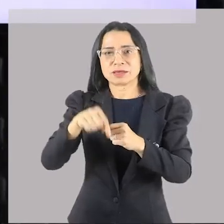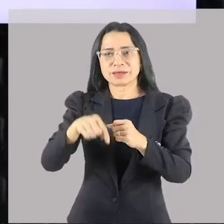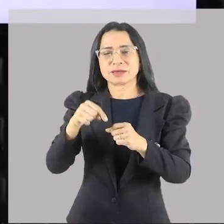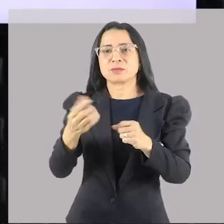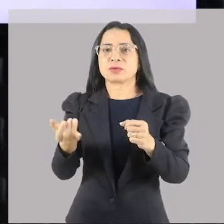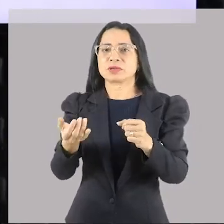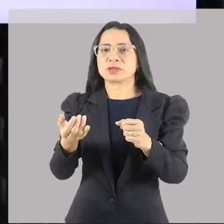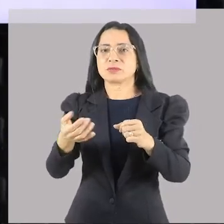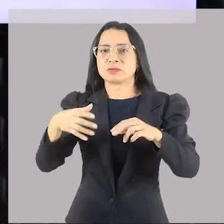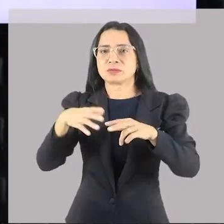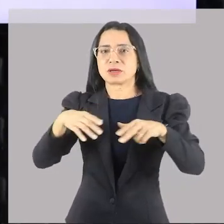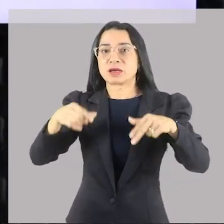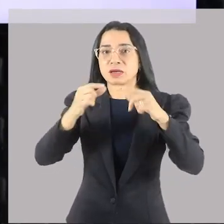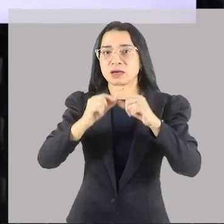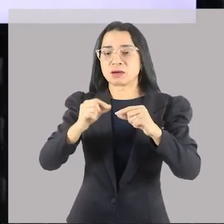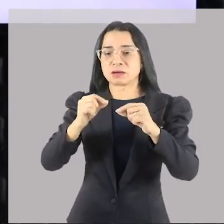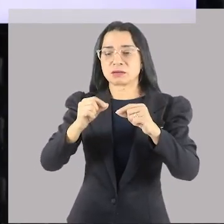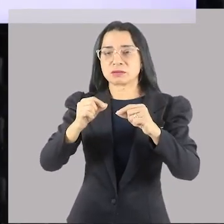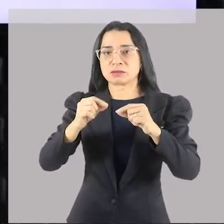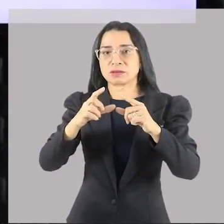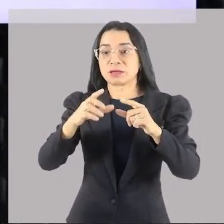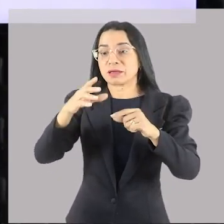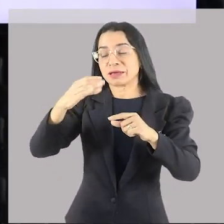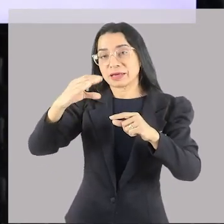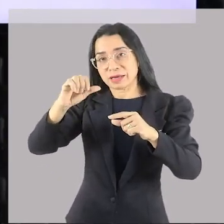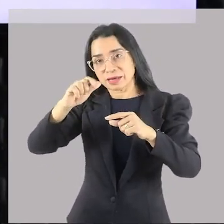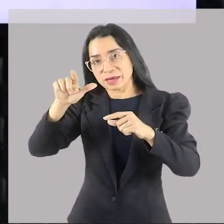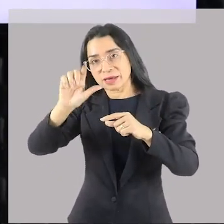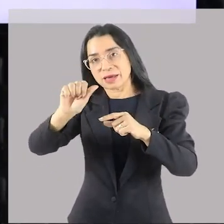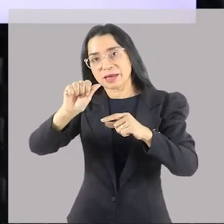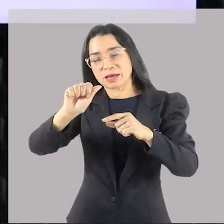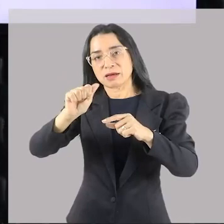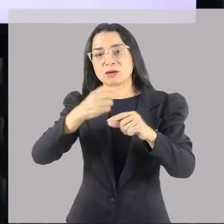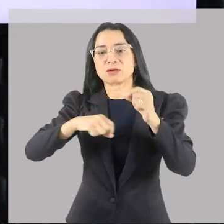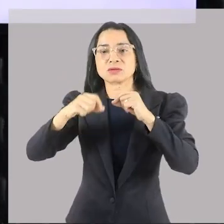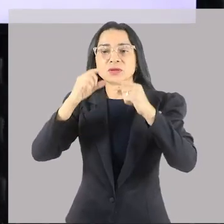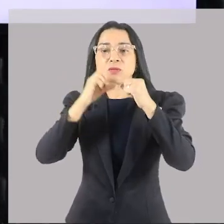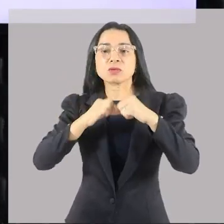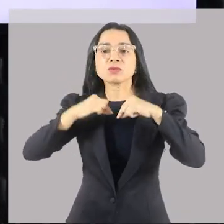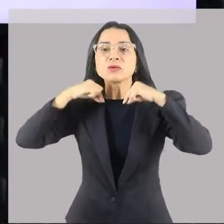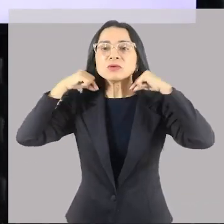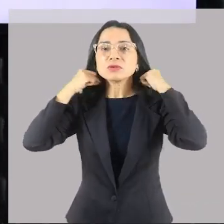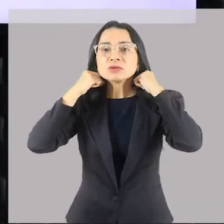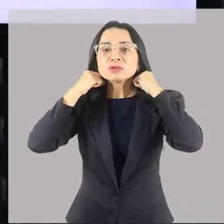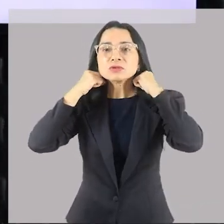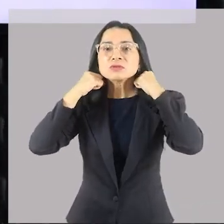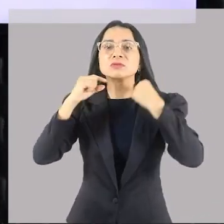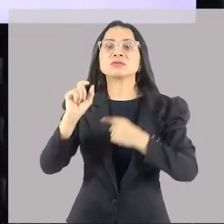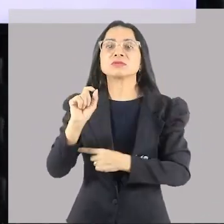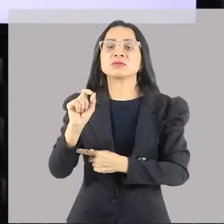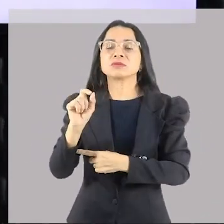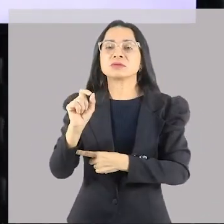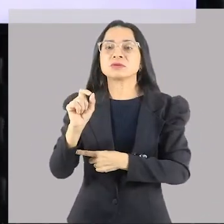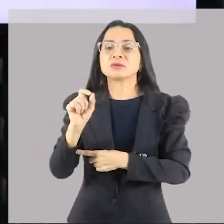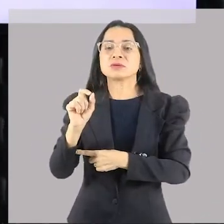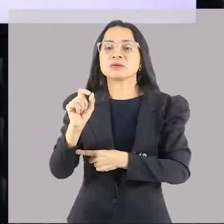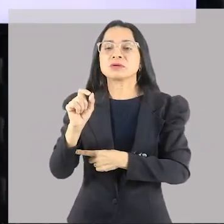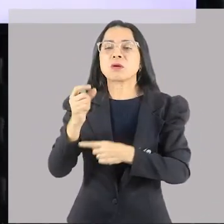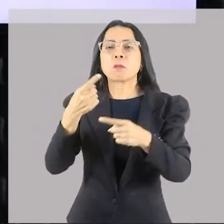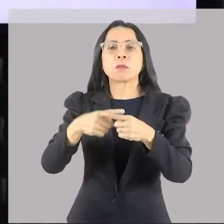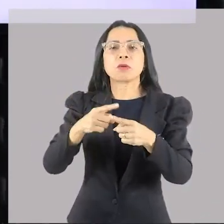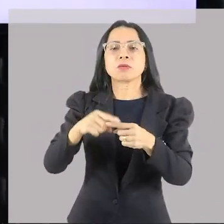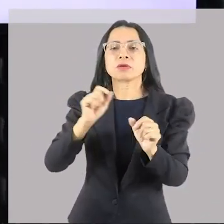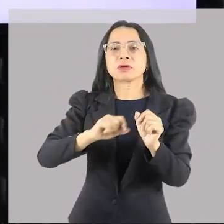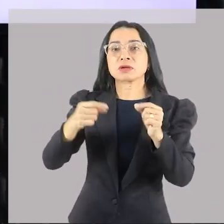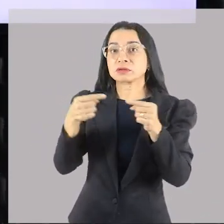isso? Pegou a calça e mediu no pescoço? Quem já fez isso? Por que a outra levantando o braço ali? Por quê?